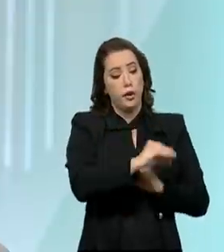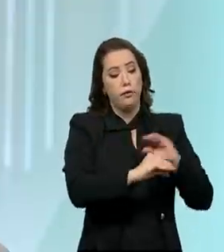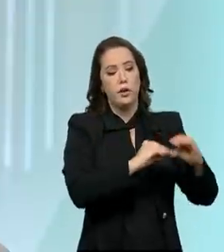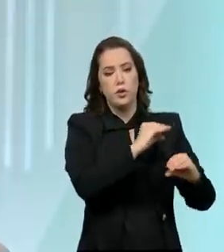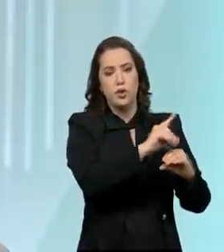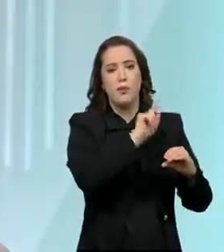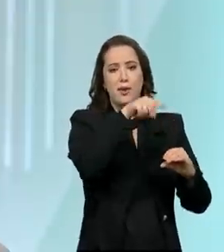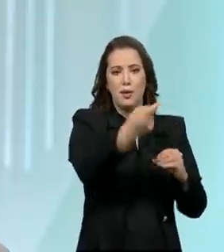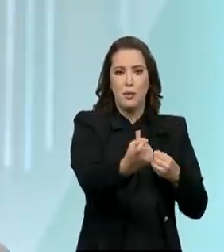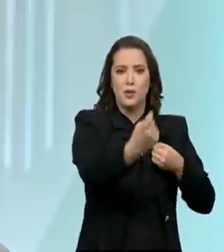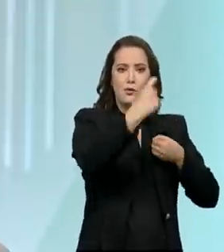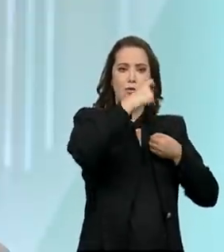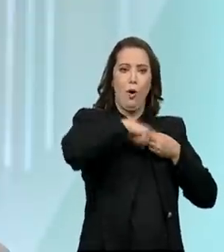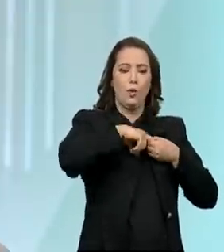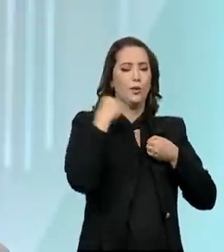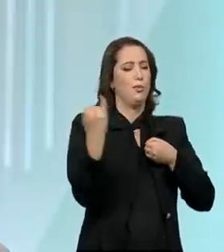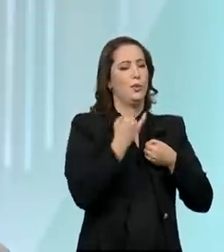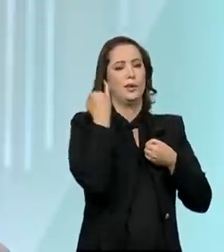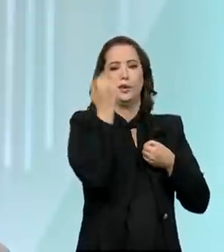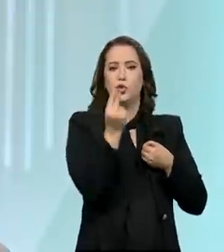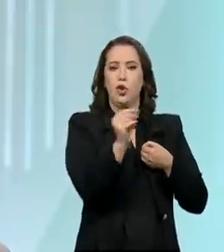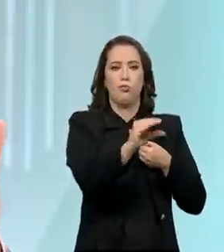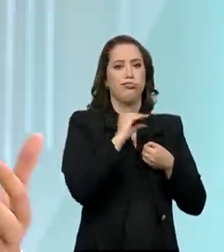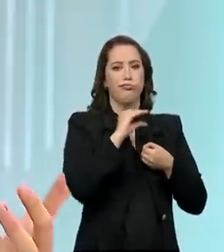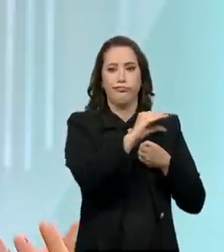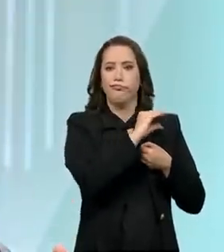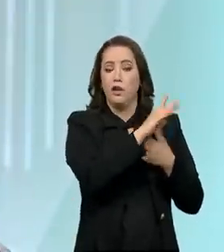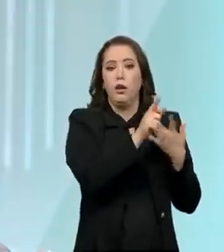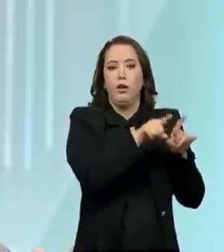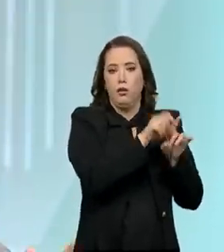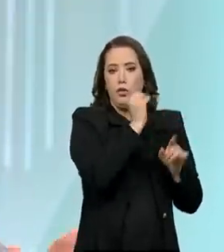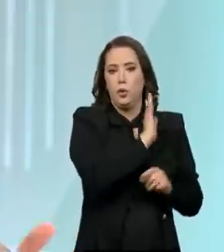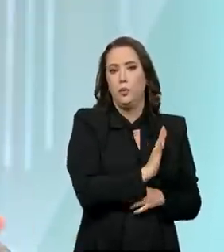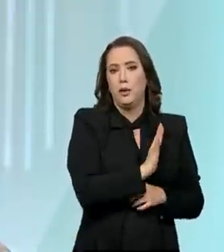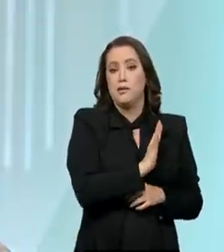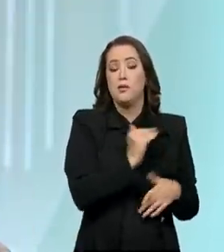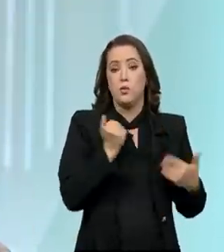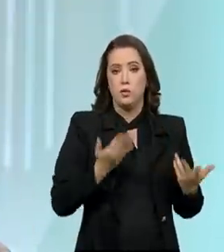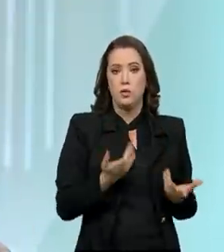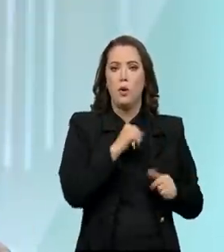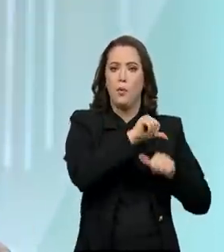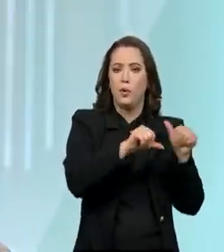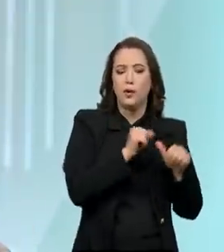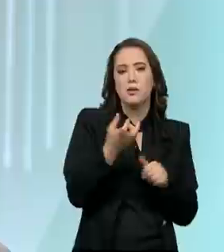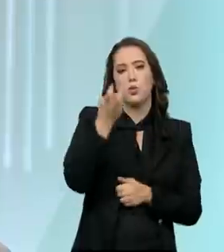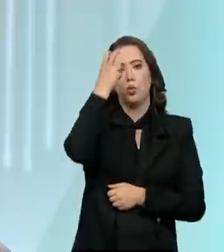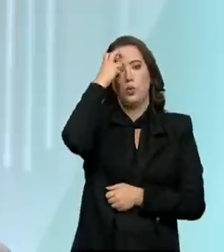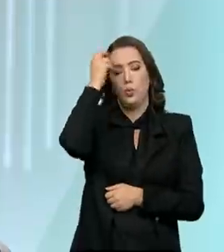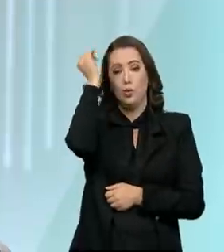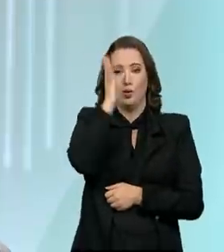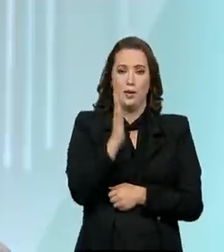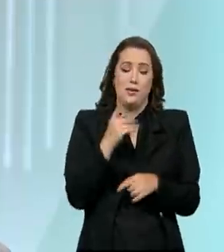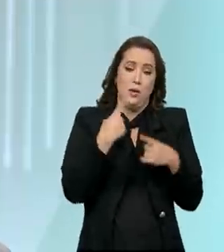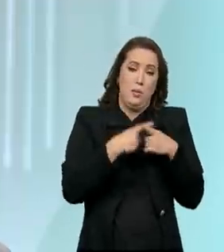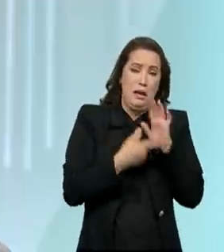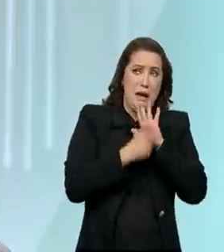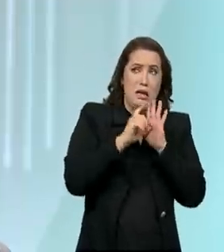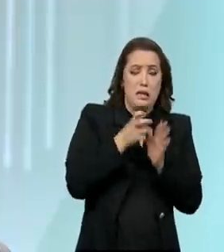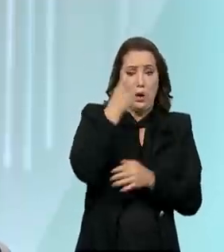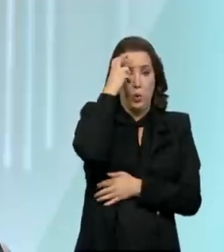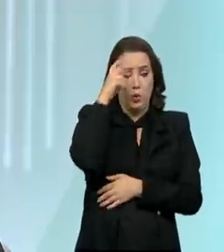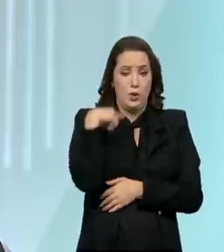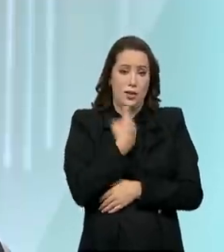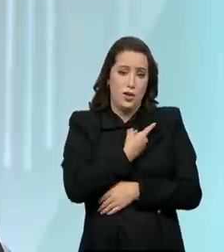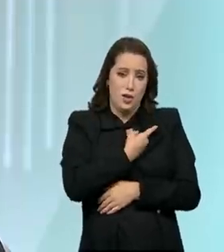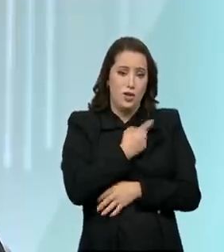mas o retorno desse investimento é muito alto. E essa é uma mudança cultural no Brasil. O Brasil, historicamente, tinha uma cultura, a gente